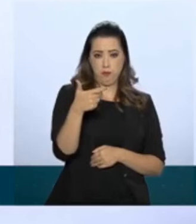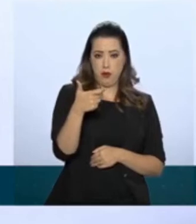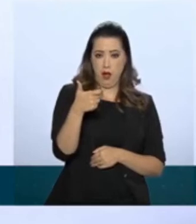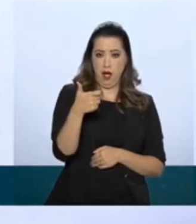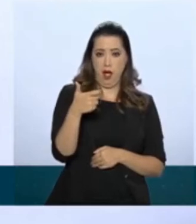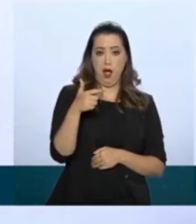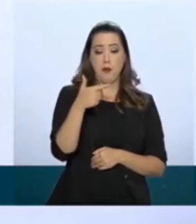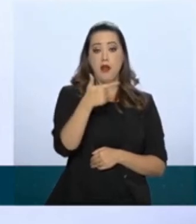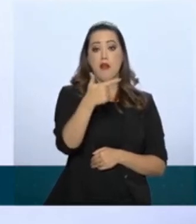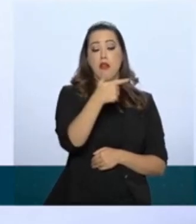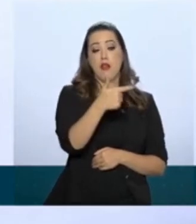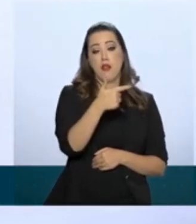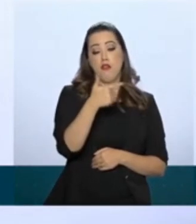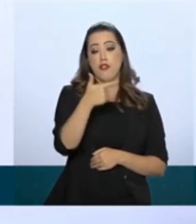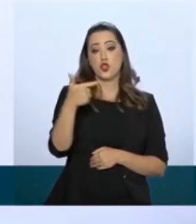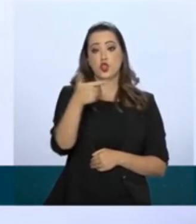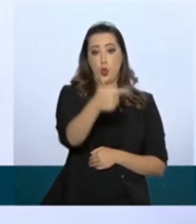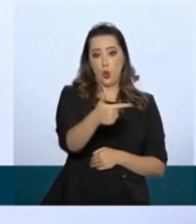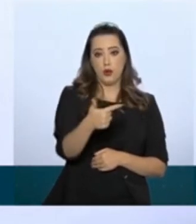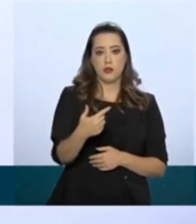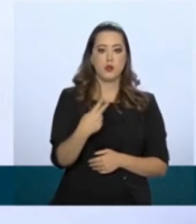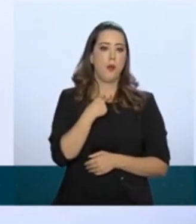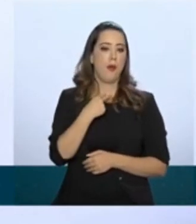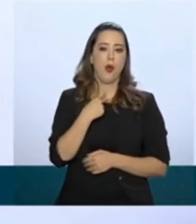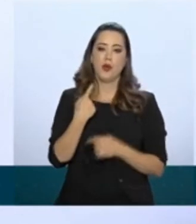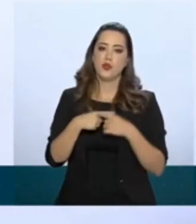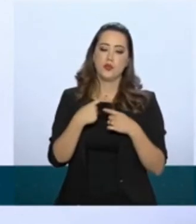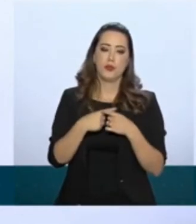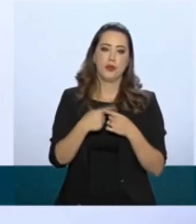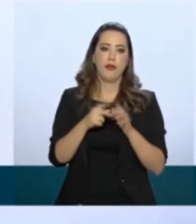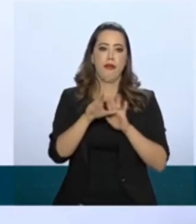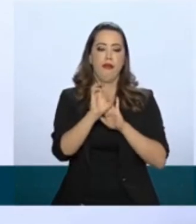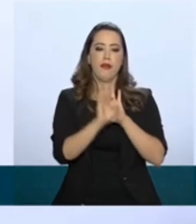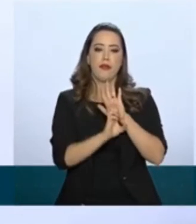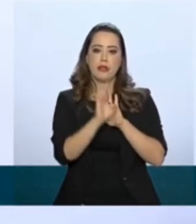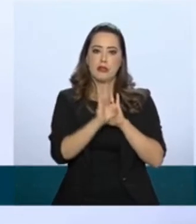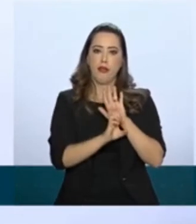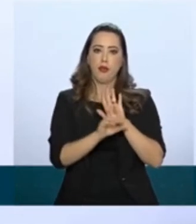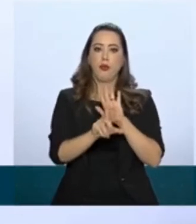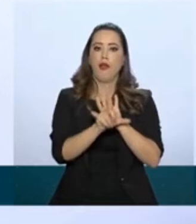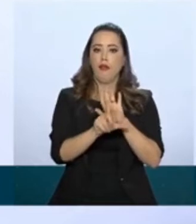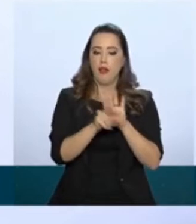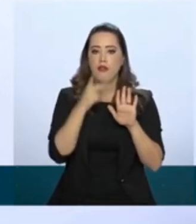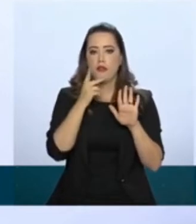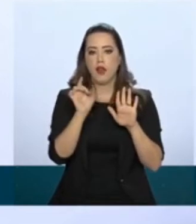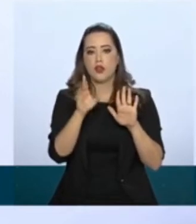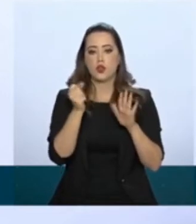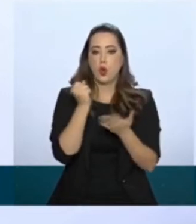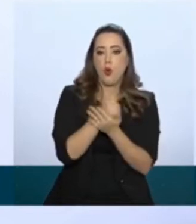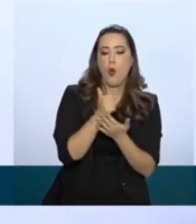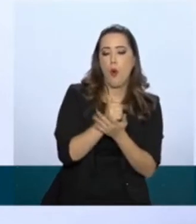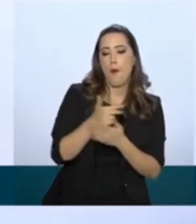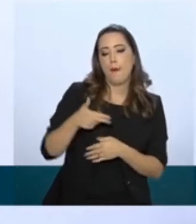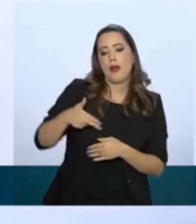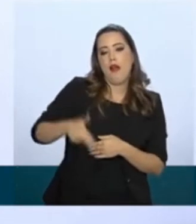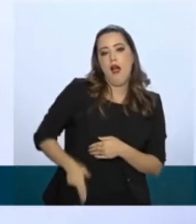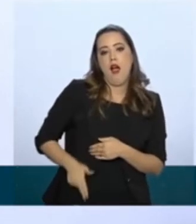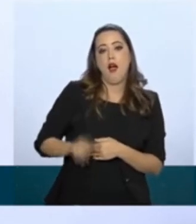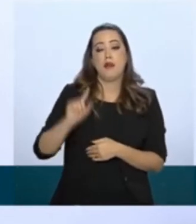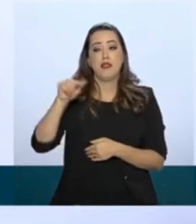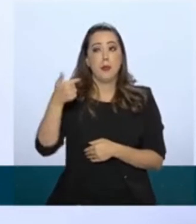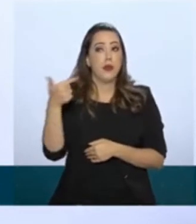diz que ele tem que ser 25 anos de idade. Então, são as, aquelas questões da nossa legislação menores